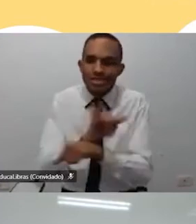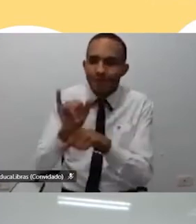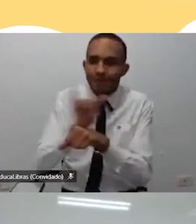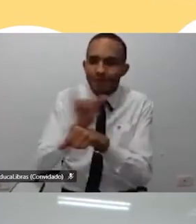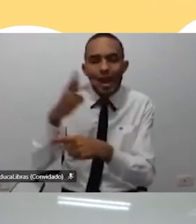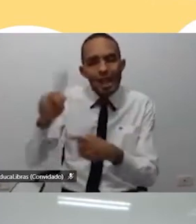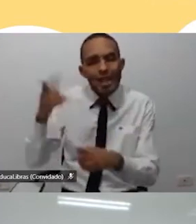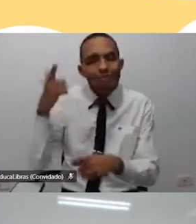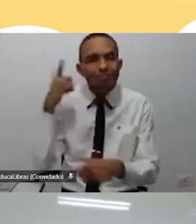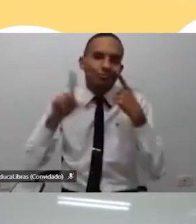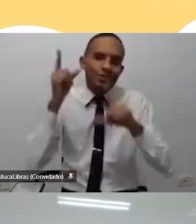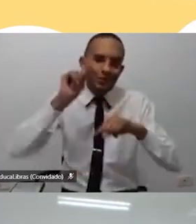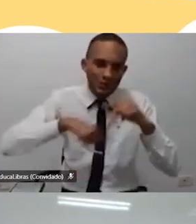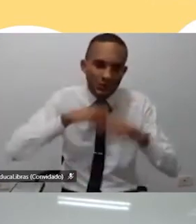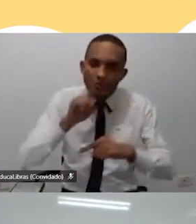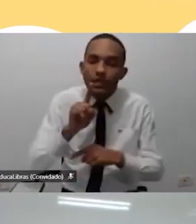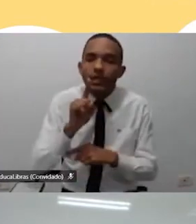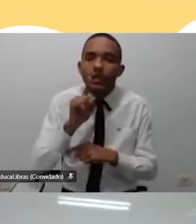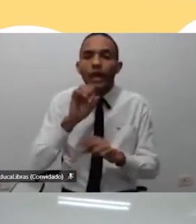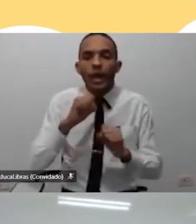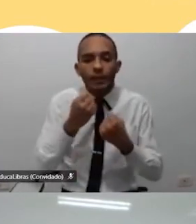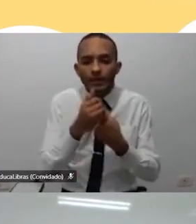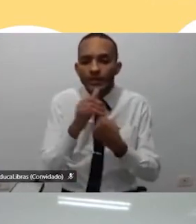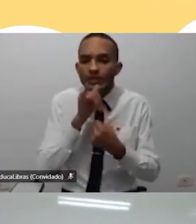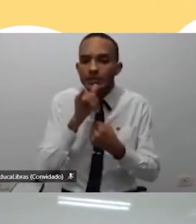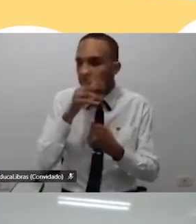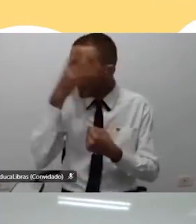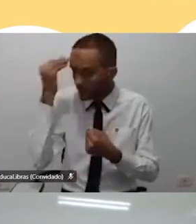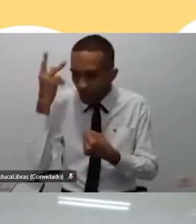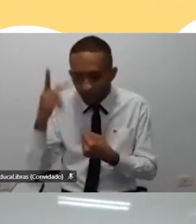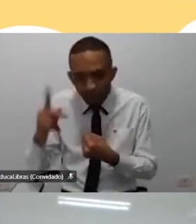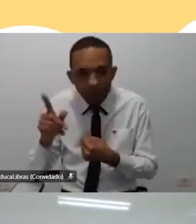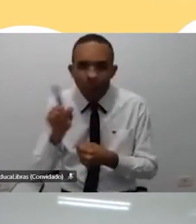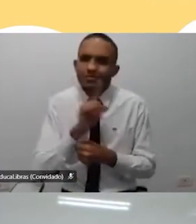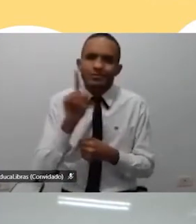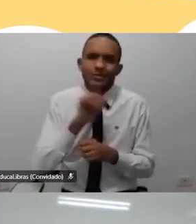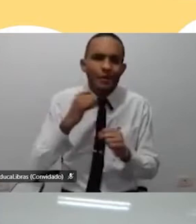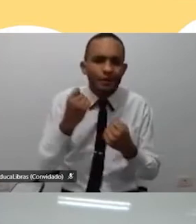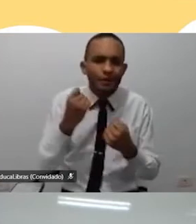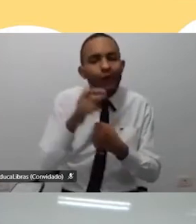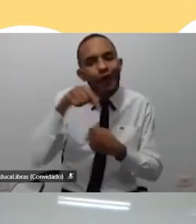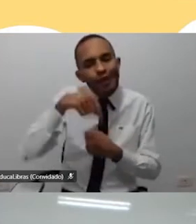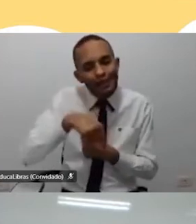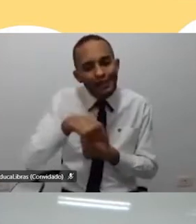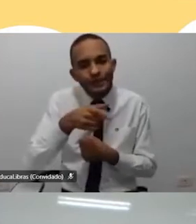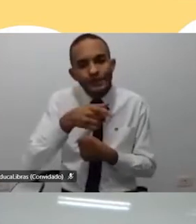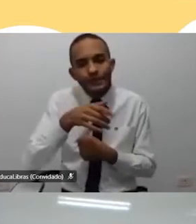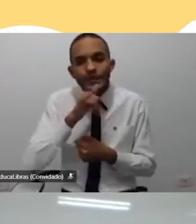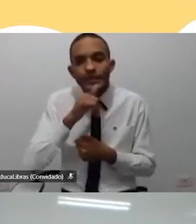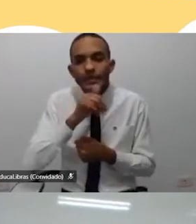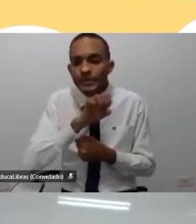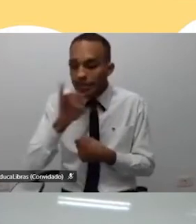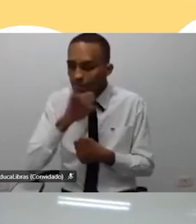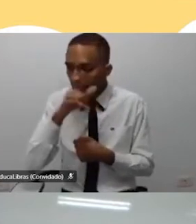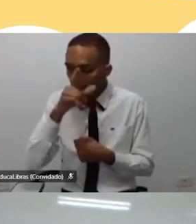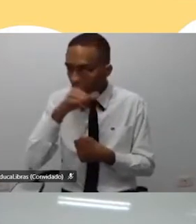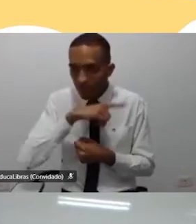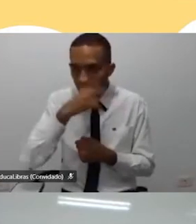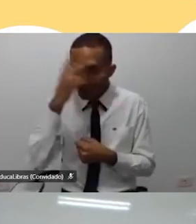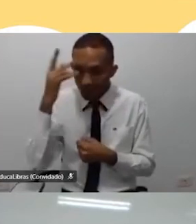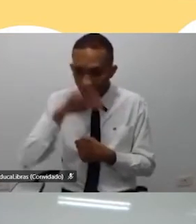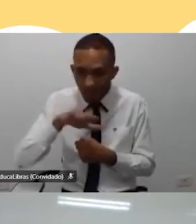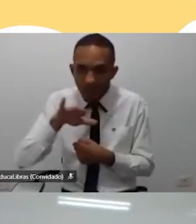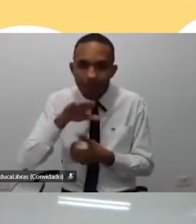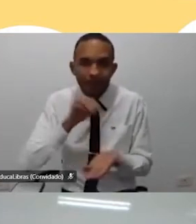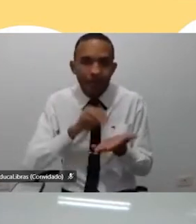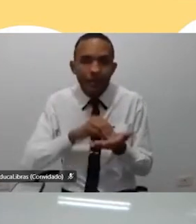eles chegarem, não deixando ninguém para trás. Então, é isso que a gente faz na academia. tem um para trás, a gente arranja